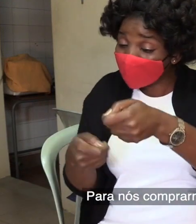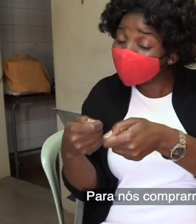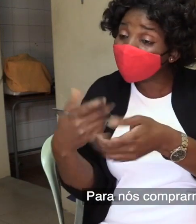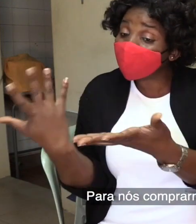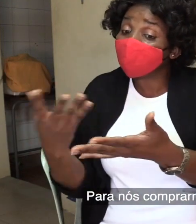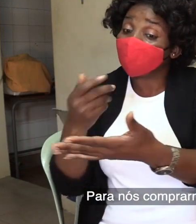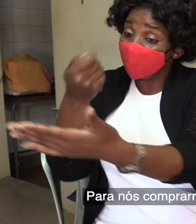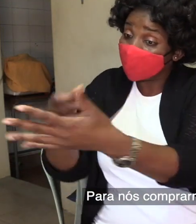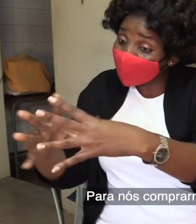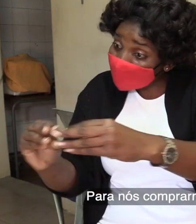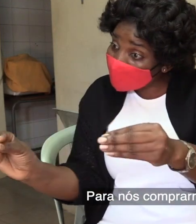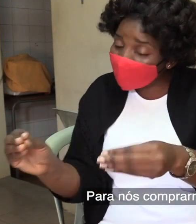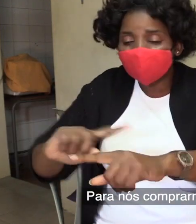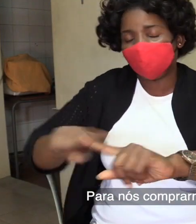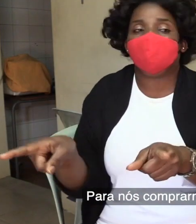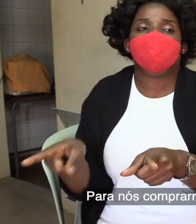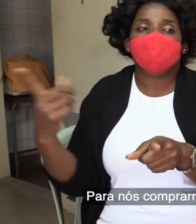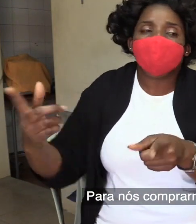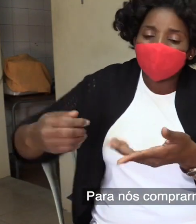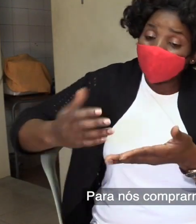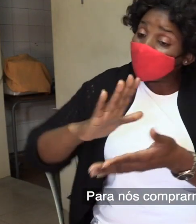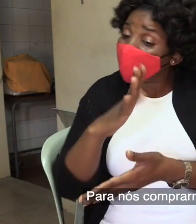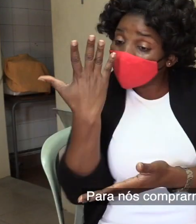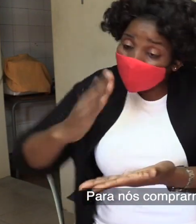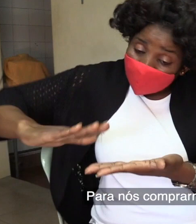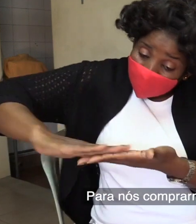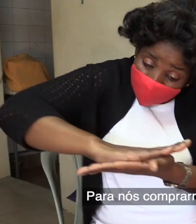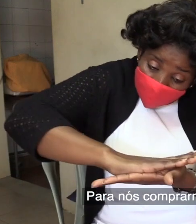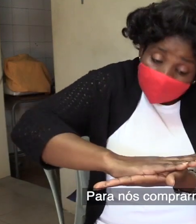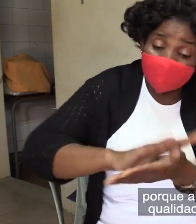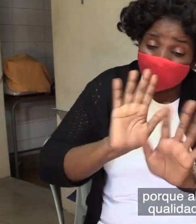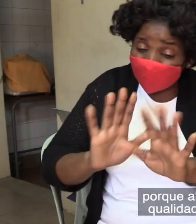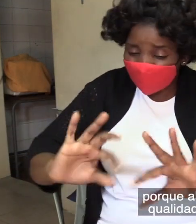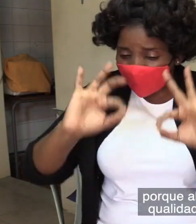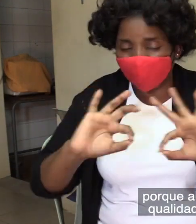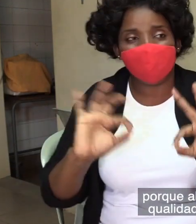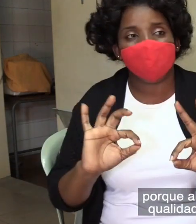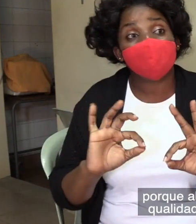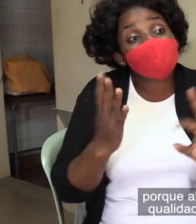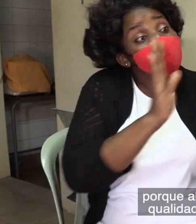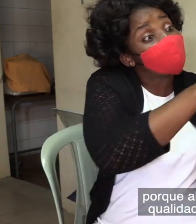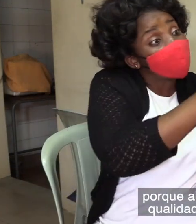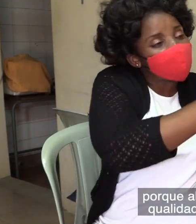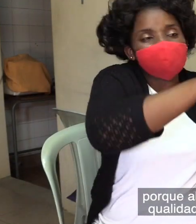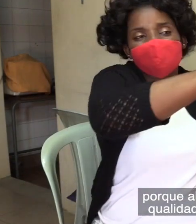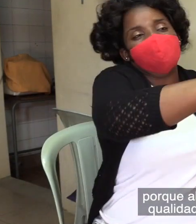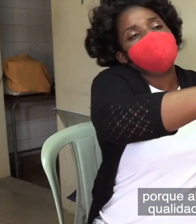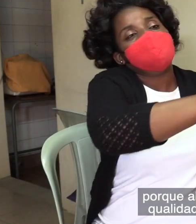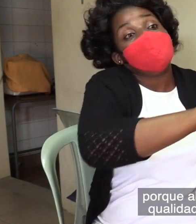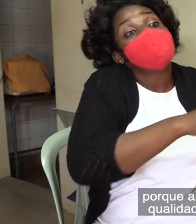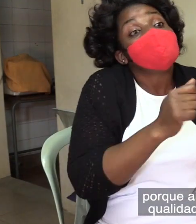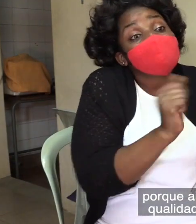material de qualidade o tecido é entre tela. É complicado porque lá fora fazem